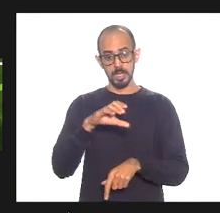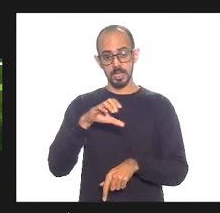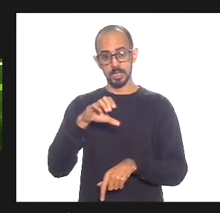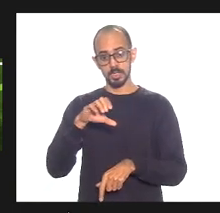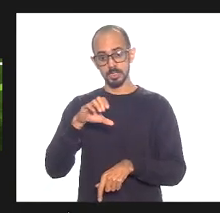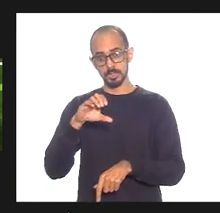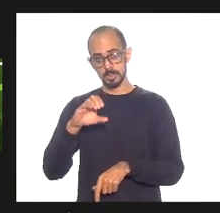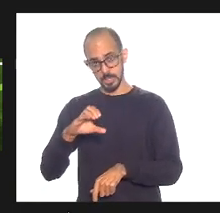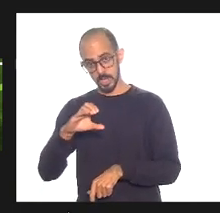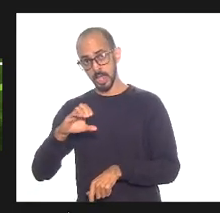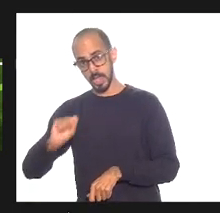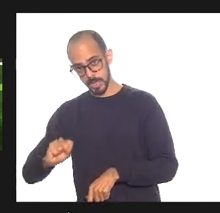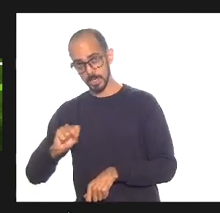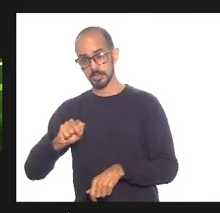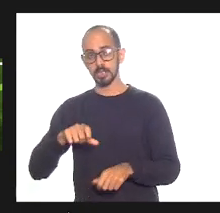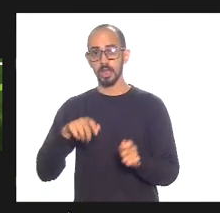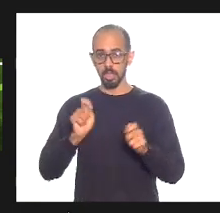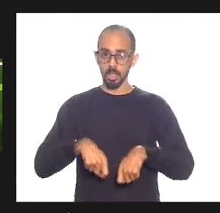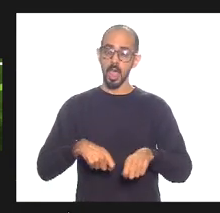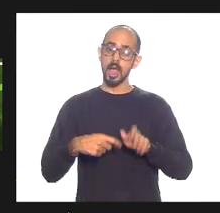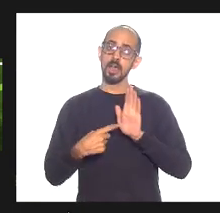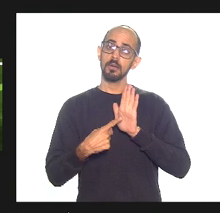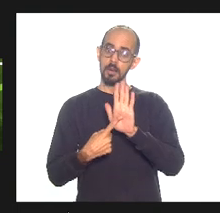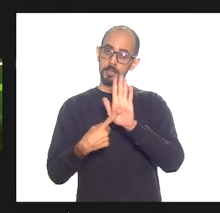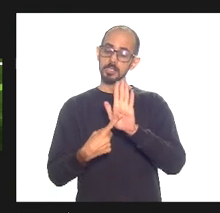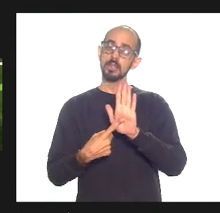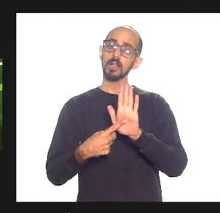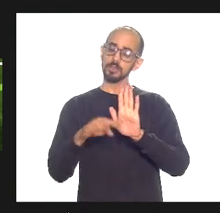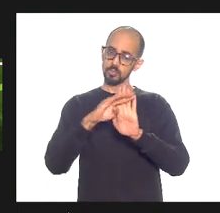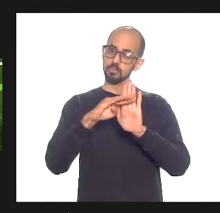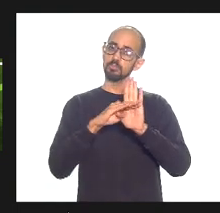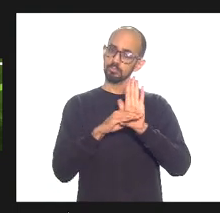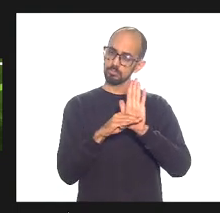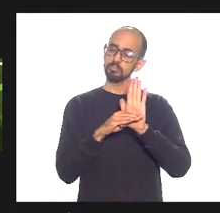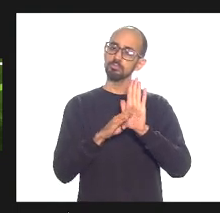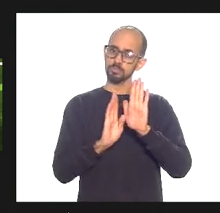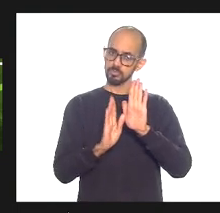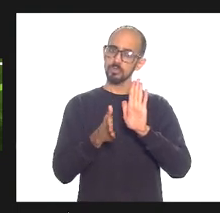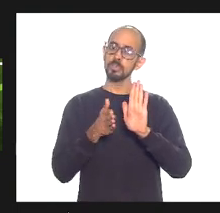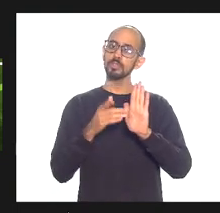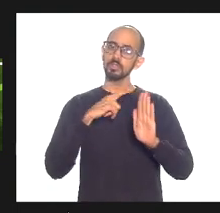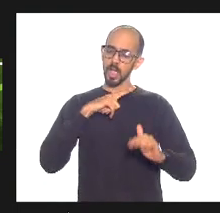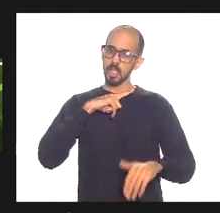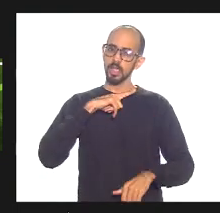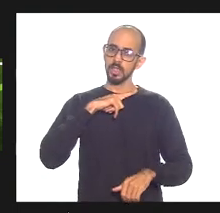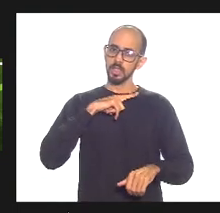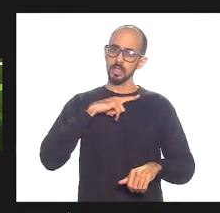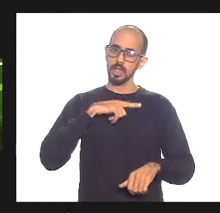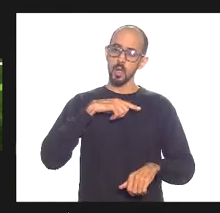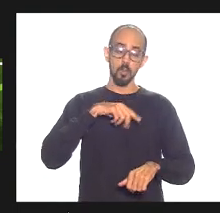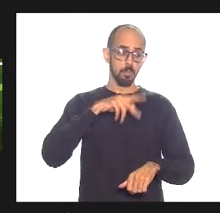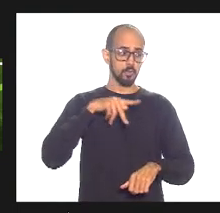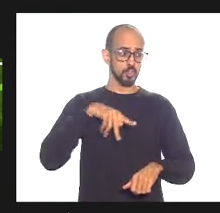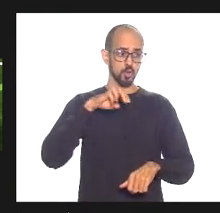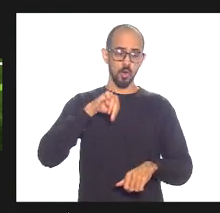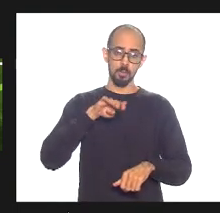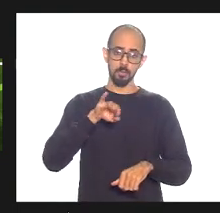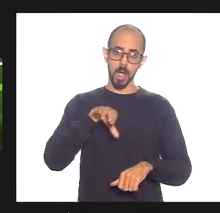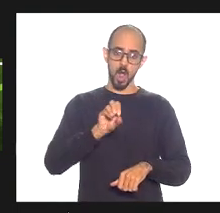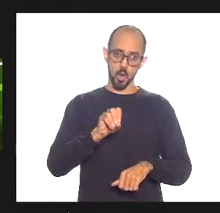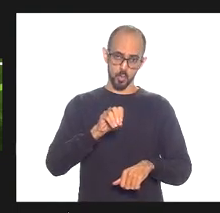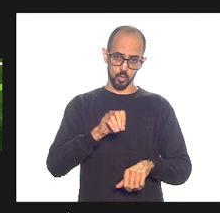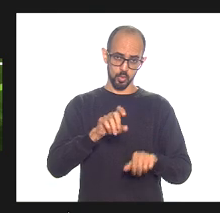no plano apresentado na adesão do regime isso é programação inclusive pelo próprio professor Mauro Osório que fez a